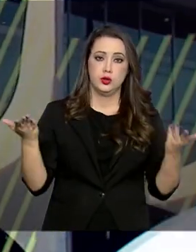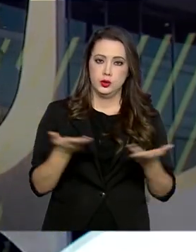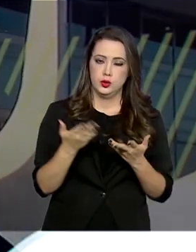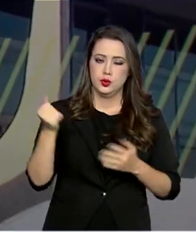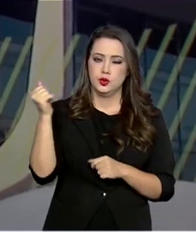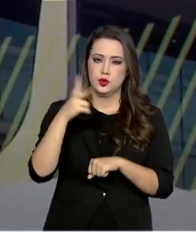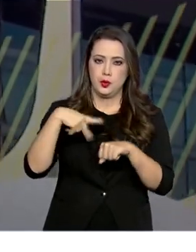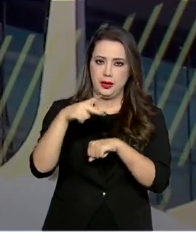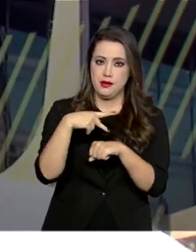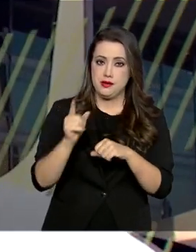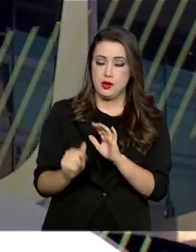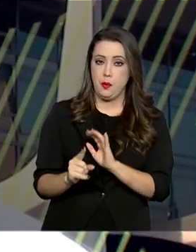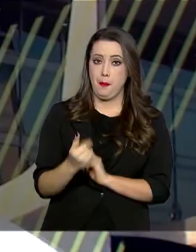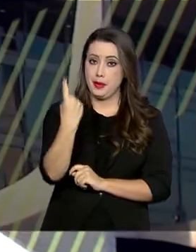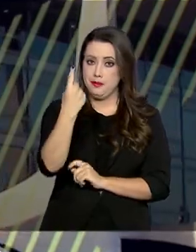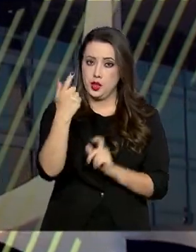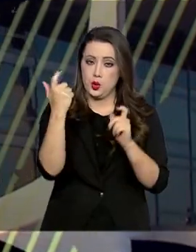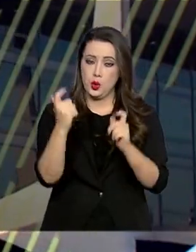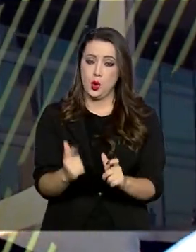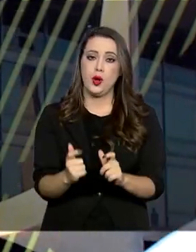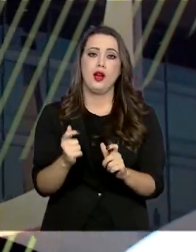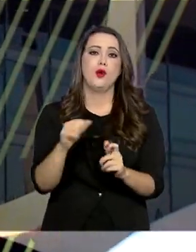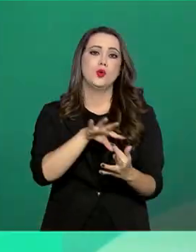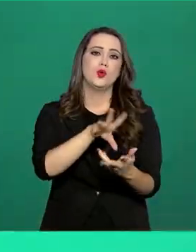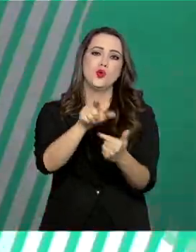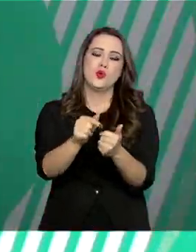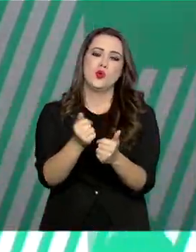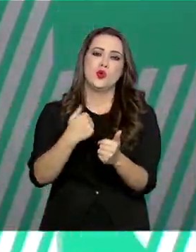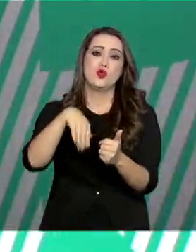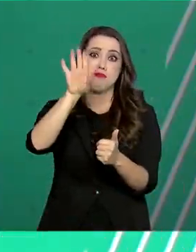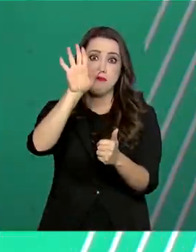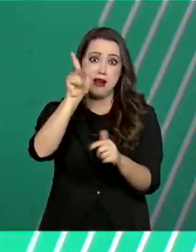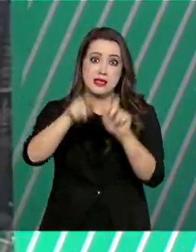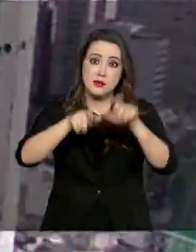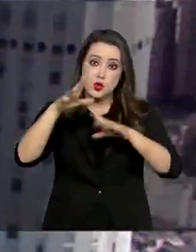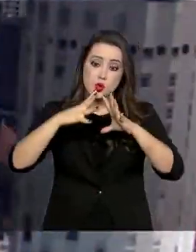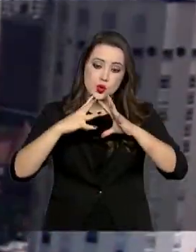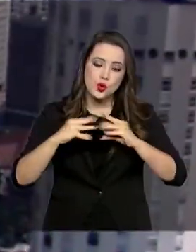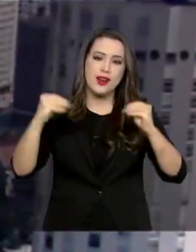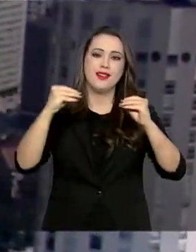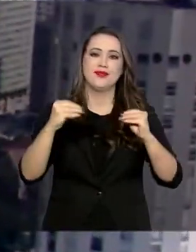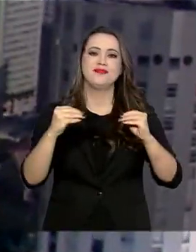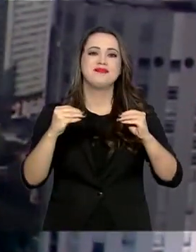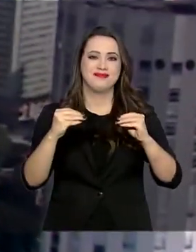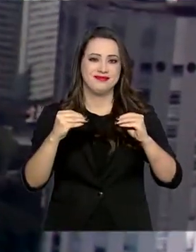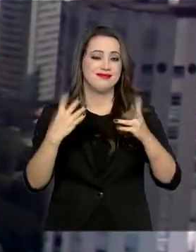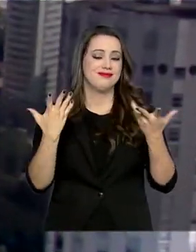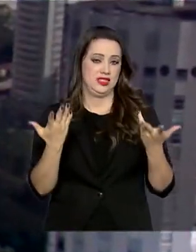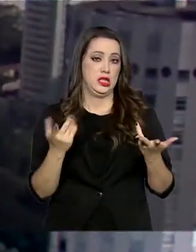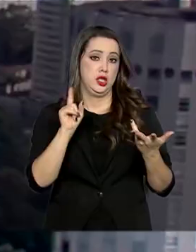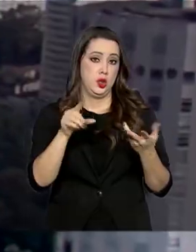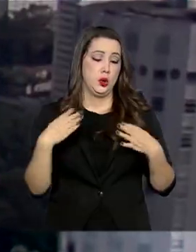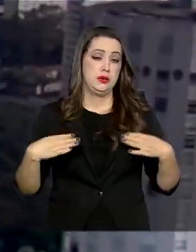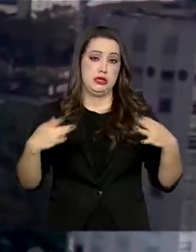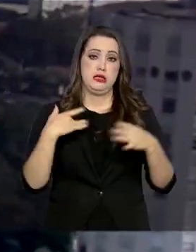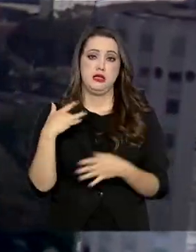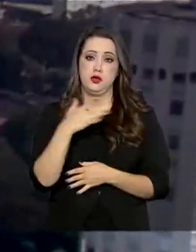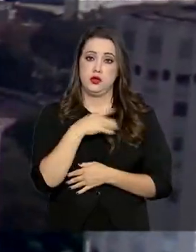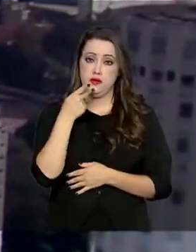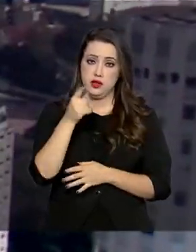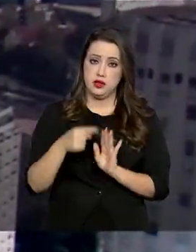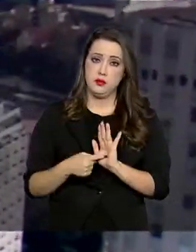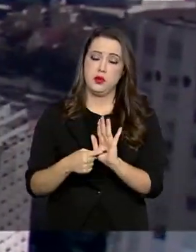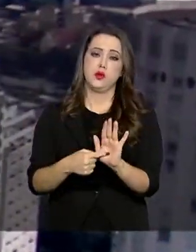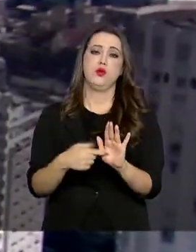ocupa o primeiro lugar no ranking mundial de pessoas curadas da doença. De acordo com o Ministério da Saúde, o índice reflete as medidas de enfrentamento à